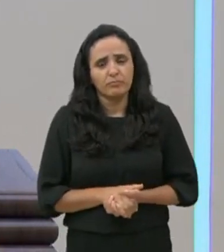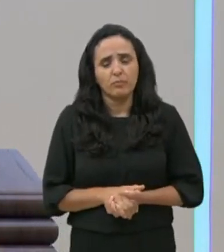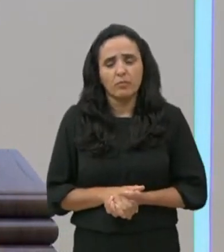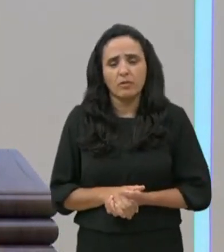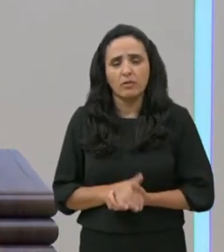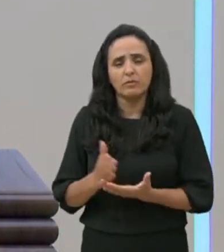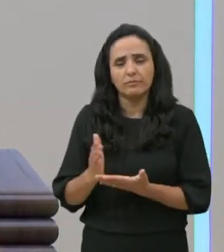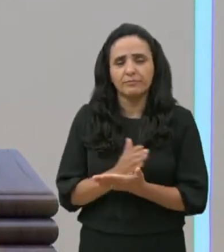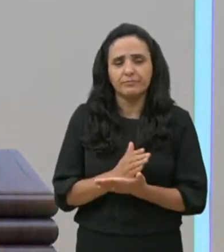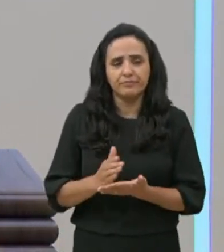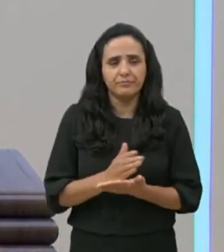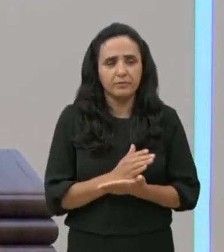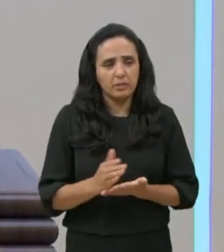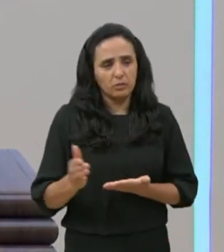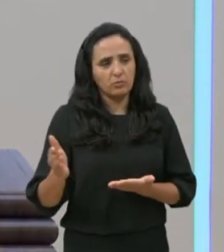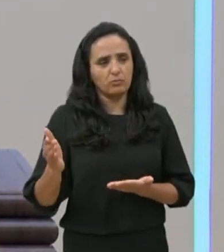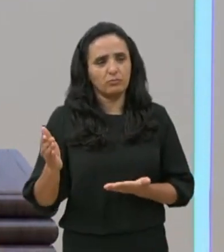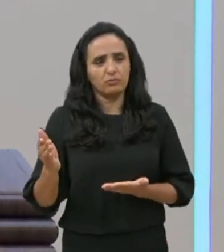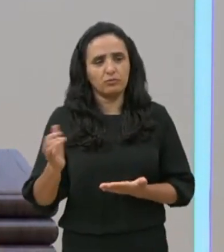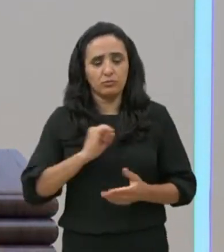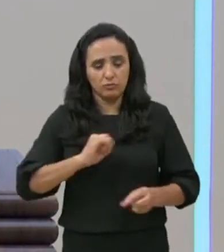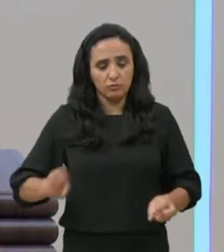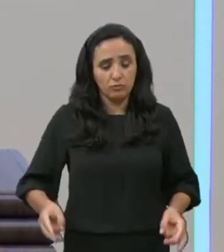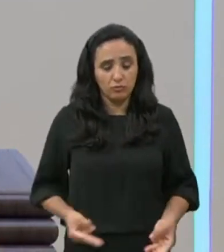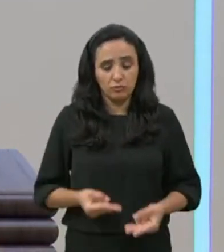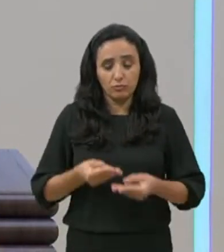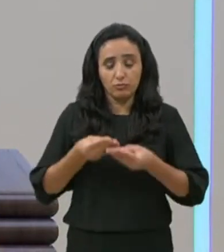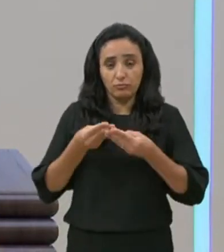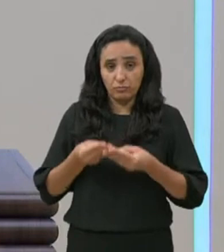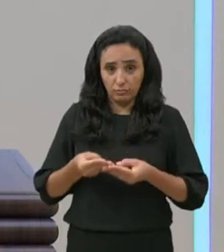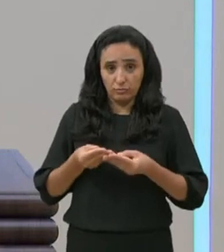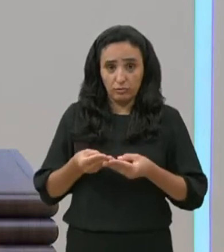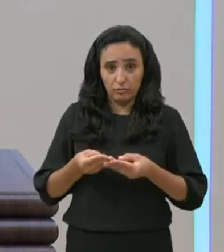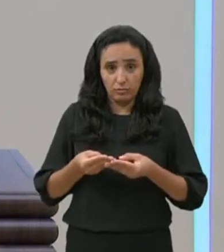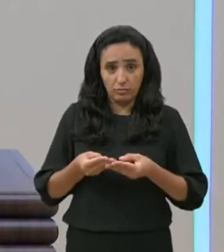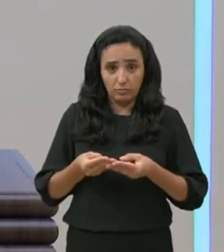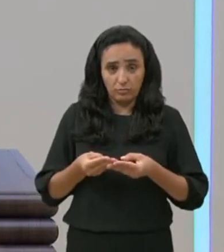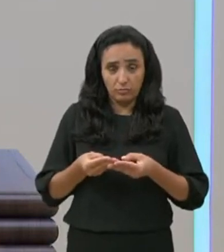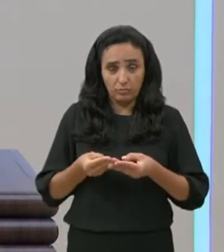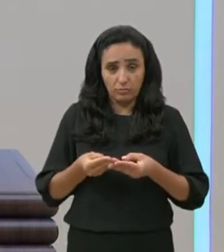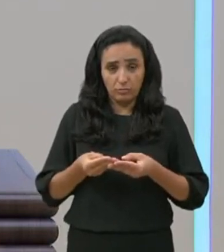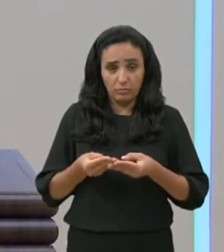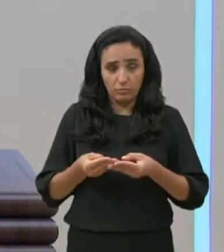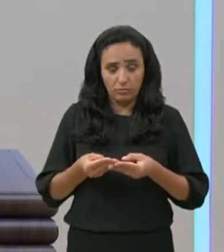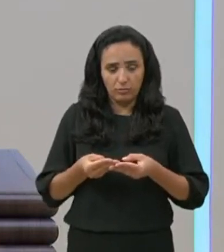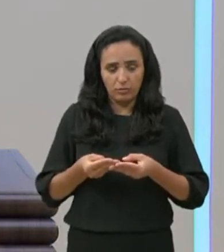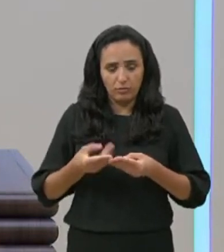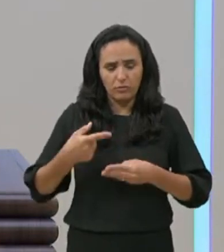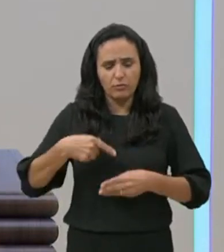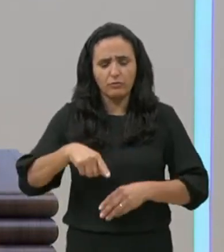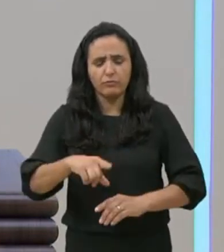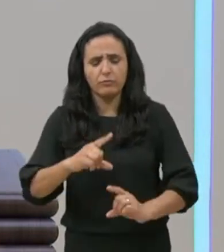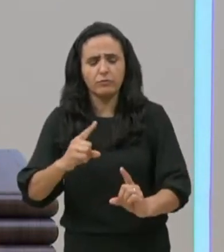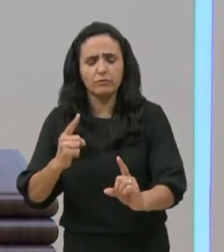anciãos, judeus, para irem ao encontro de Jesus.